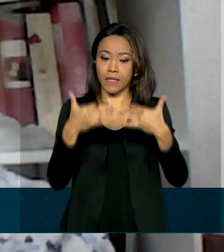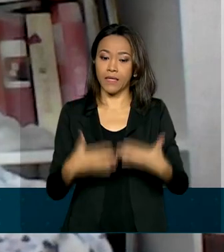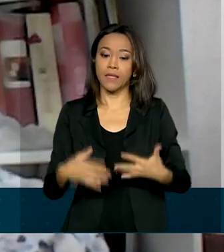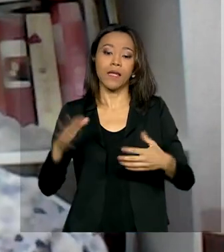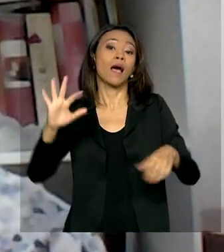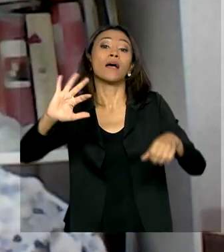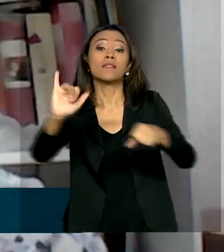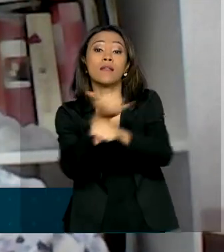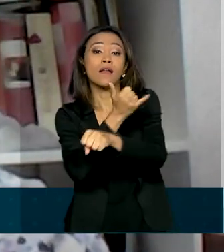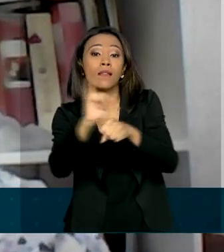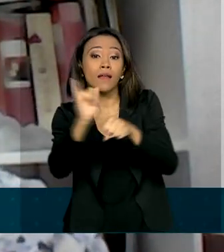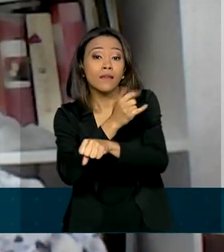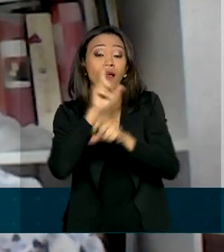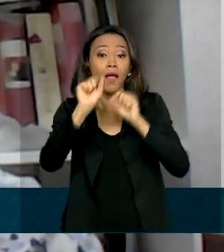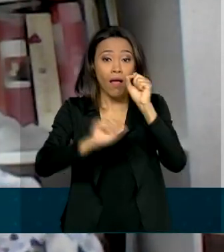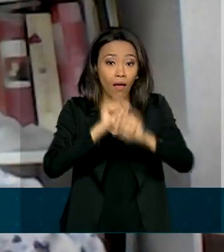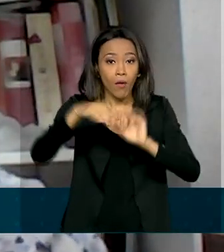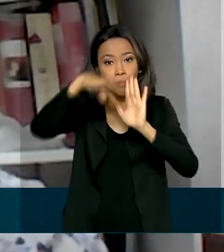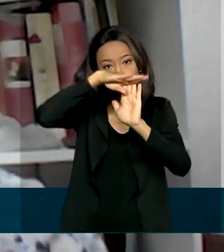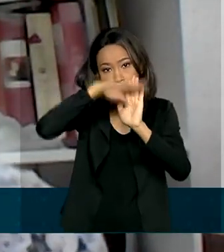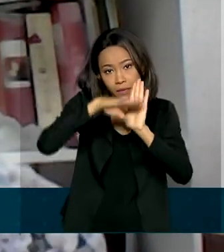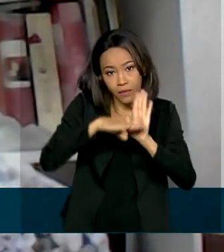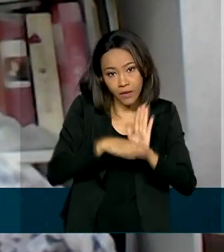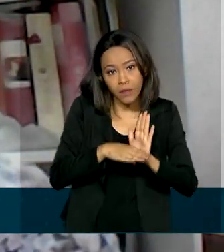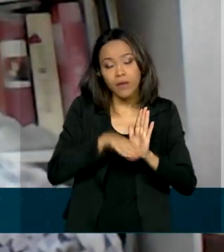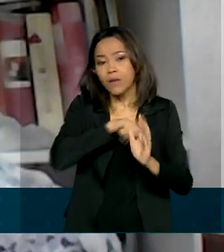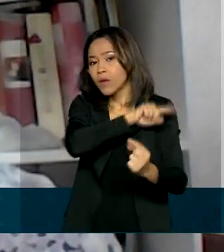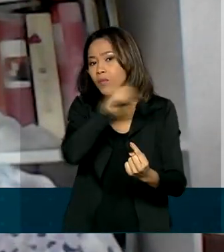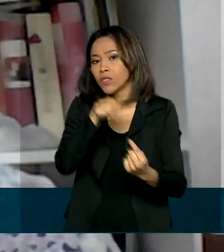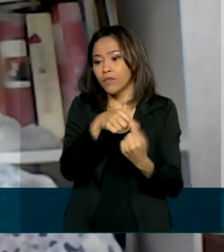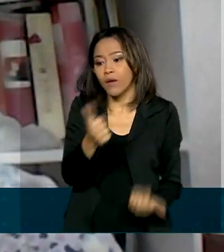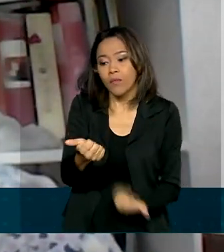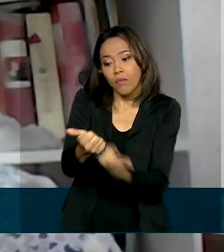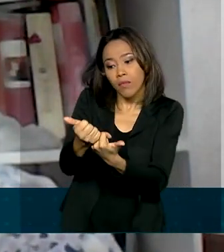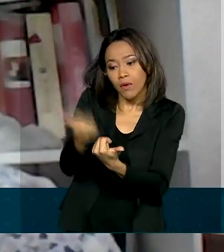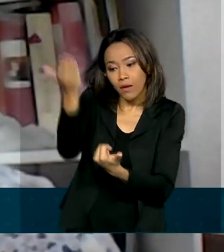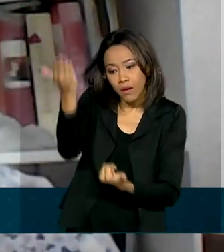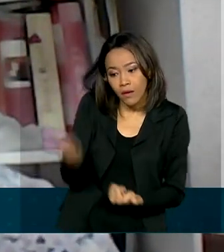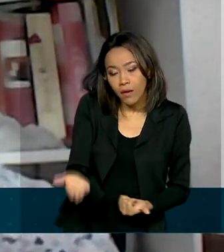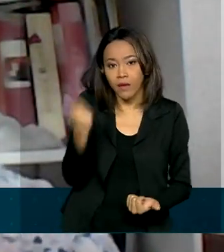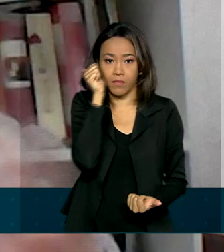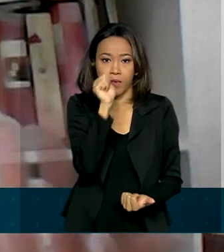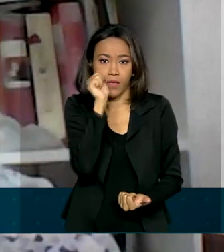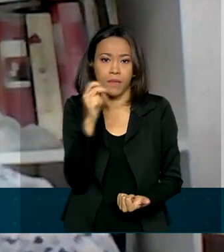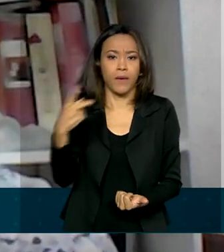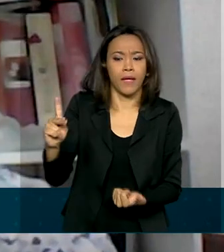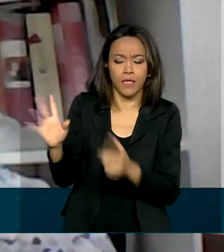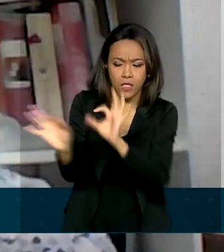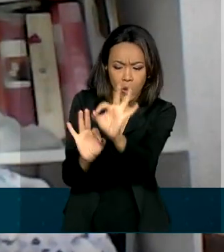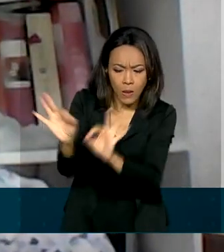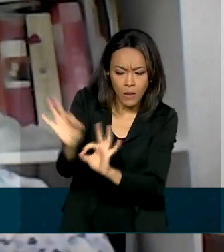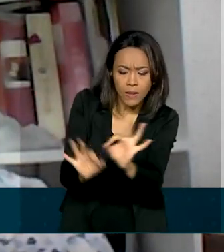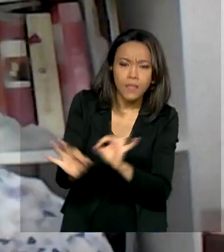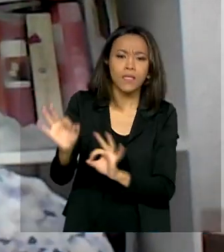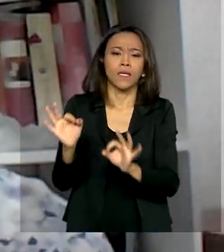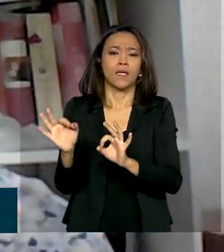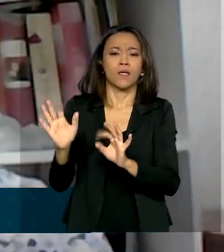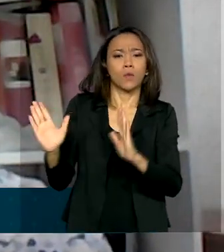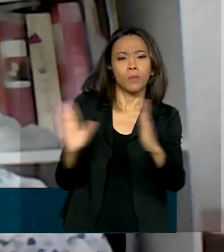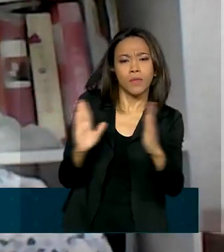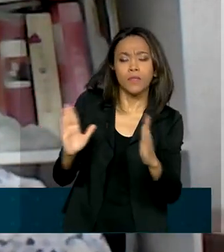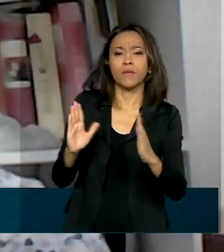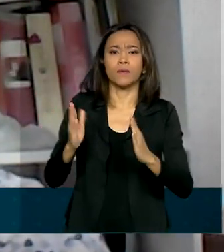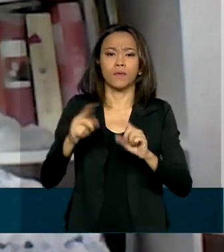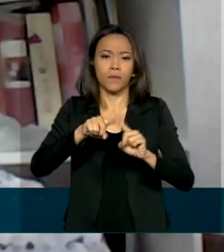conformação de uma rede que vise assegurar a mulher direito ao planejamento familiar, atenção humanizada, gravidez ao